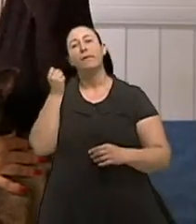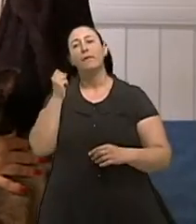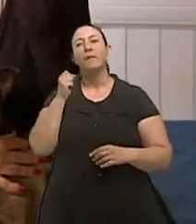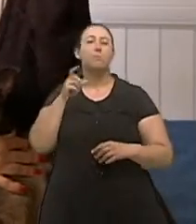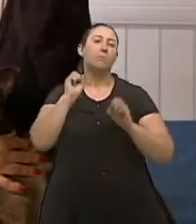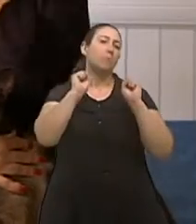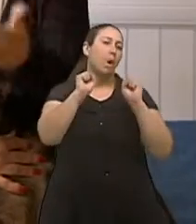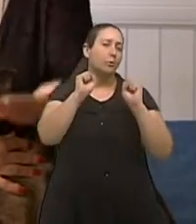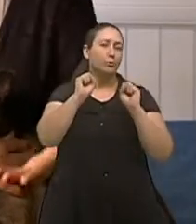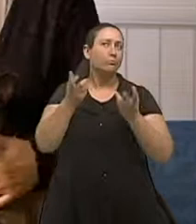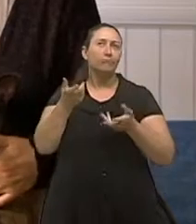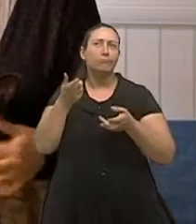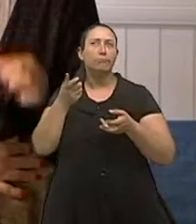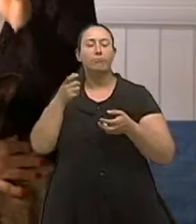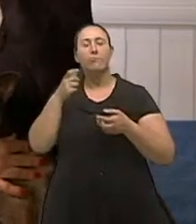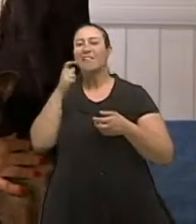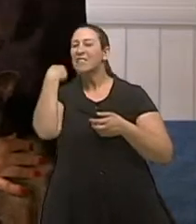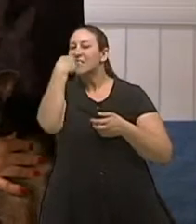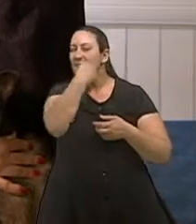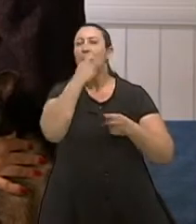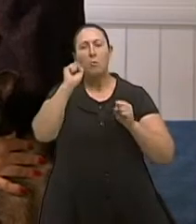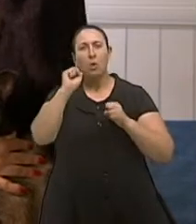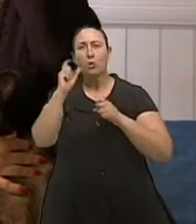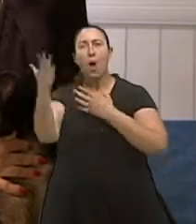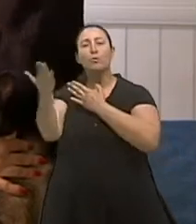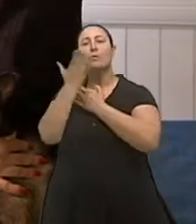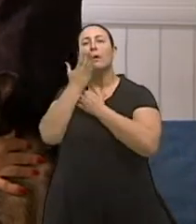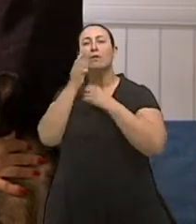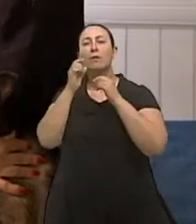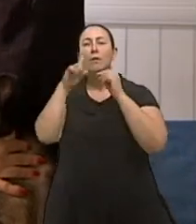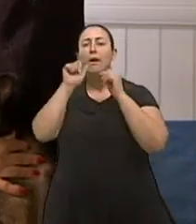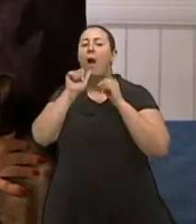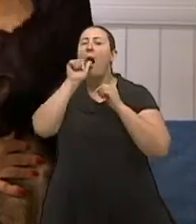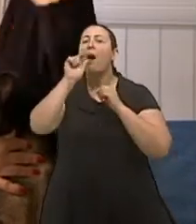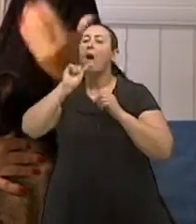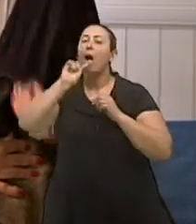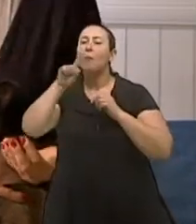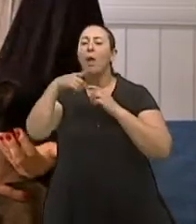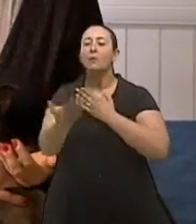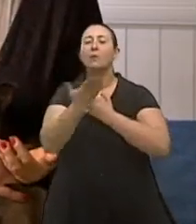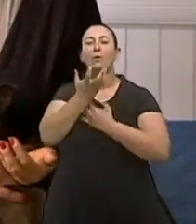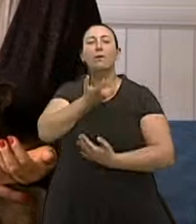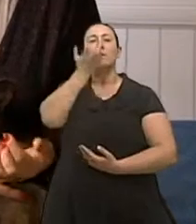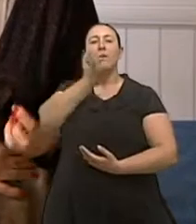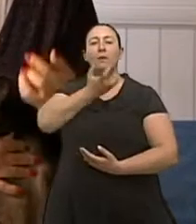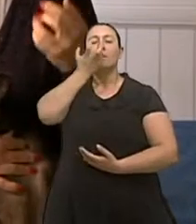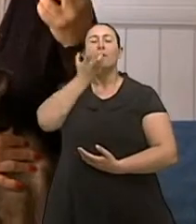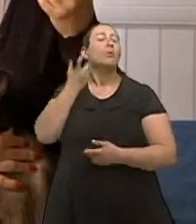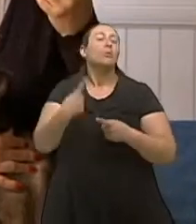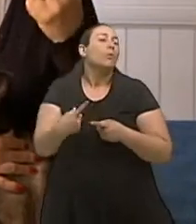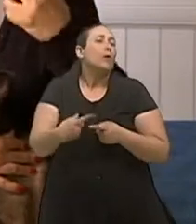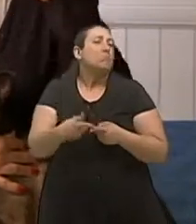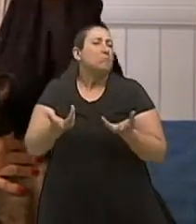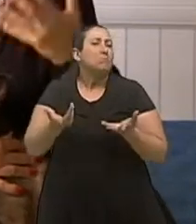próteses. Os próprios dentistas podem fazer uma prótese que fica no céu da boca. Então, o que acontece? Por que